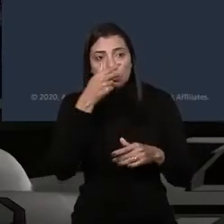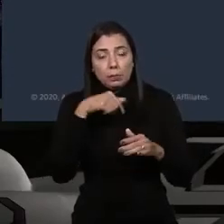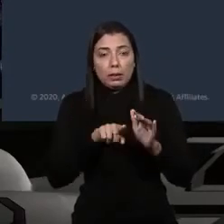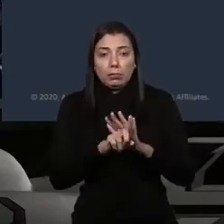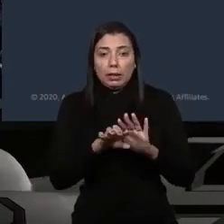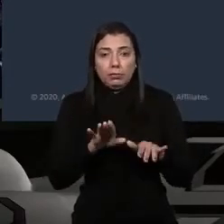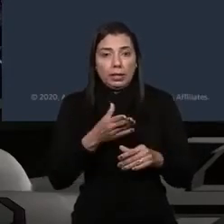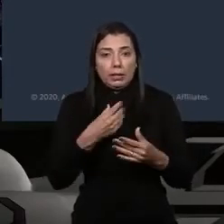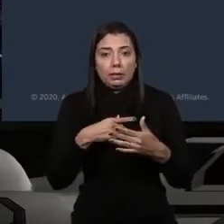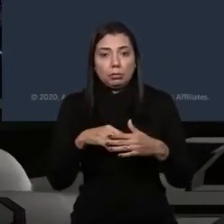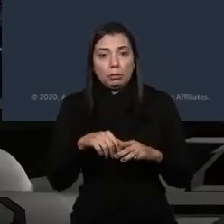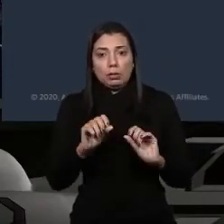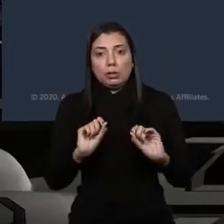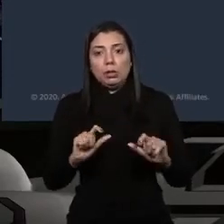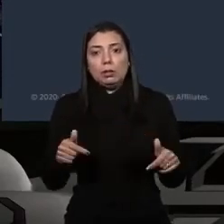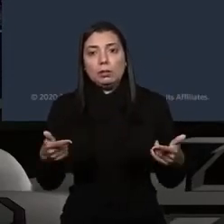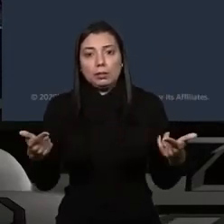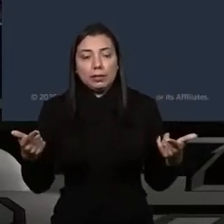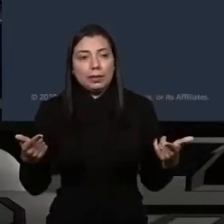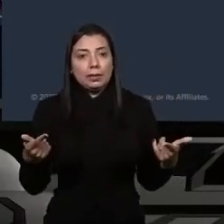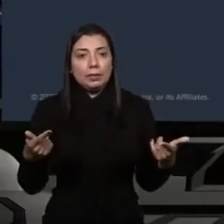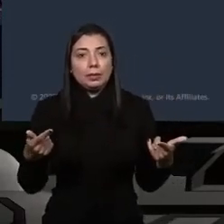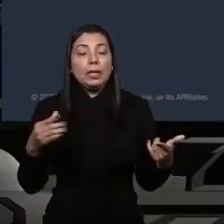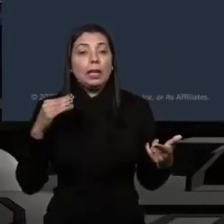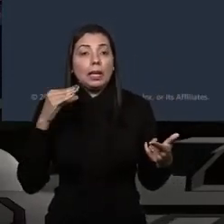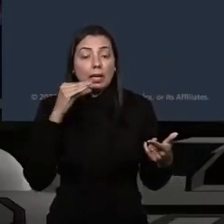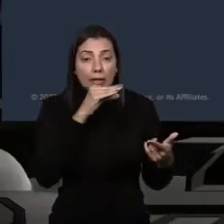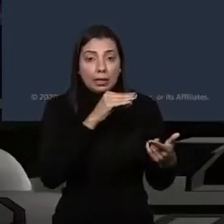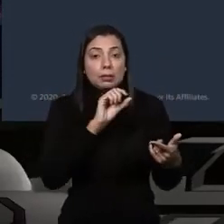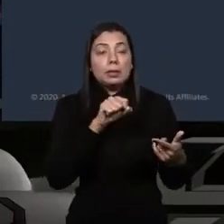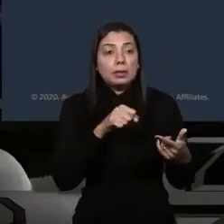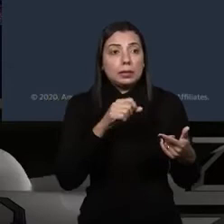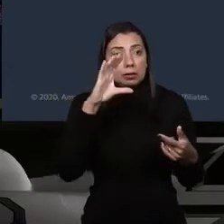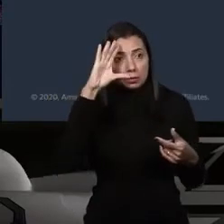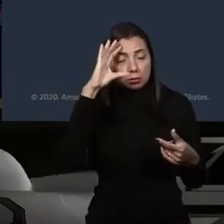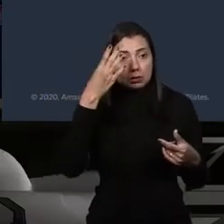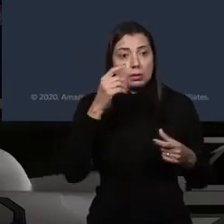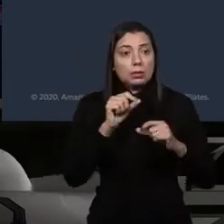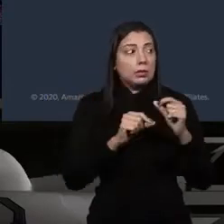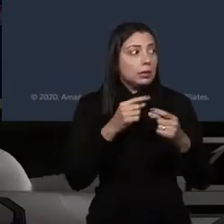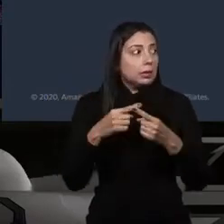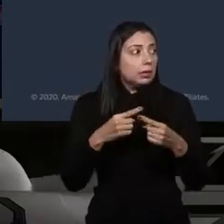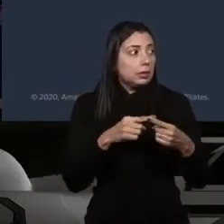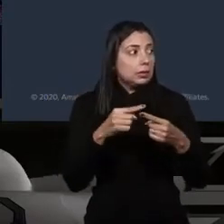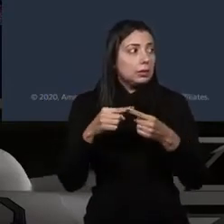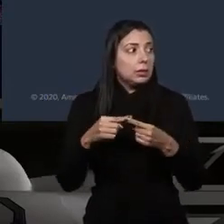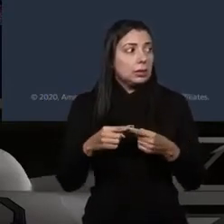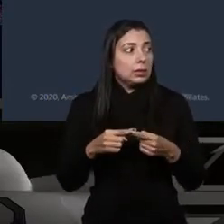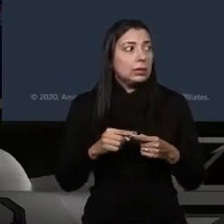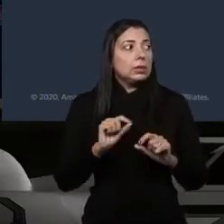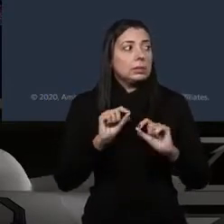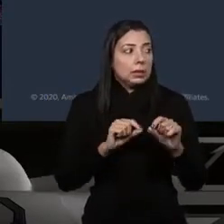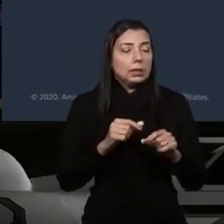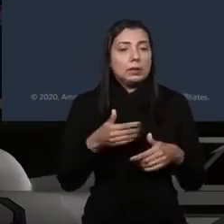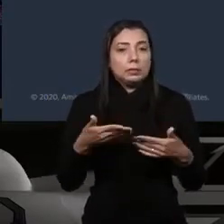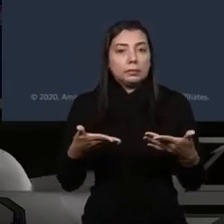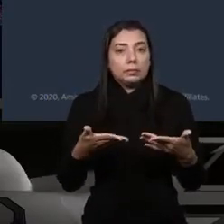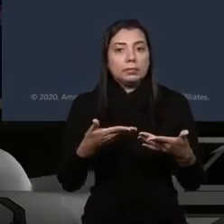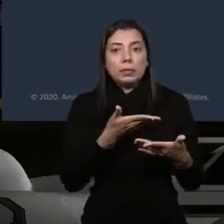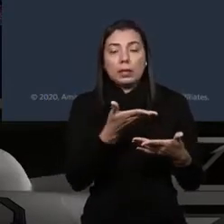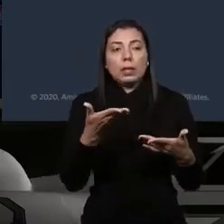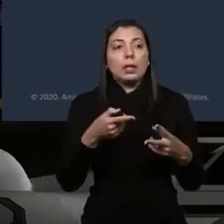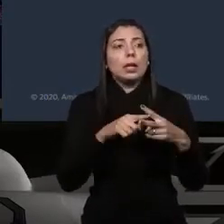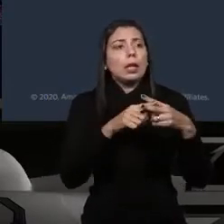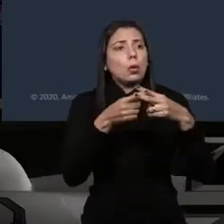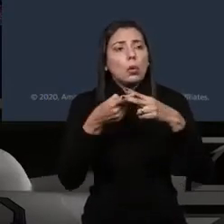entregar de forma rápida uma solução e você precisar de uma ferramenta e você não ter aquela ferramenta